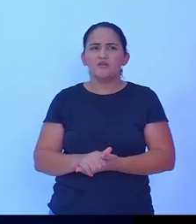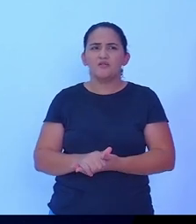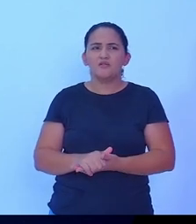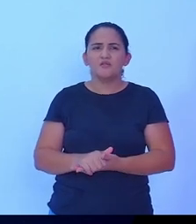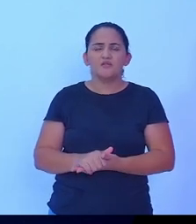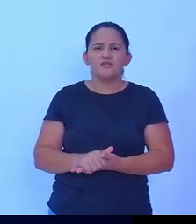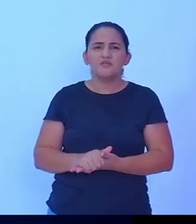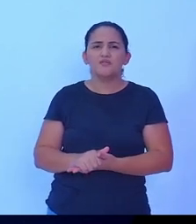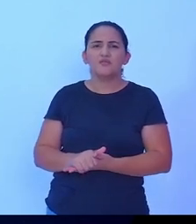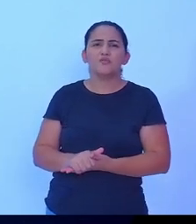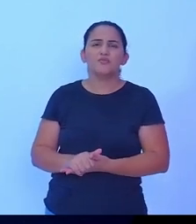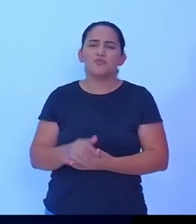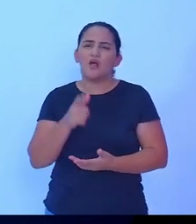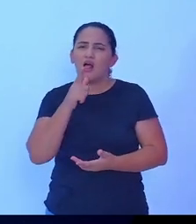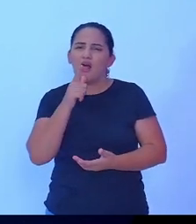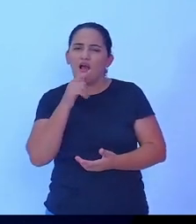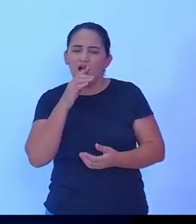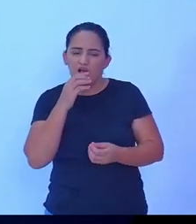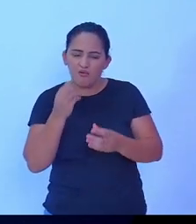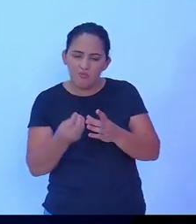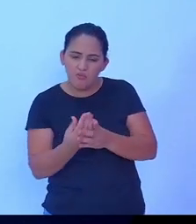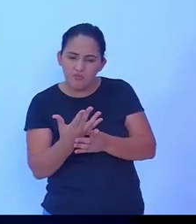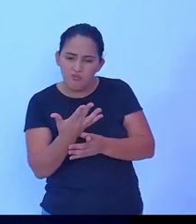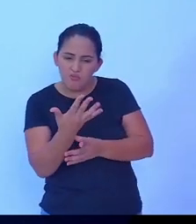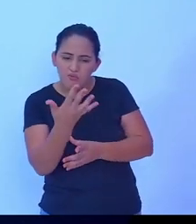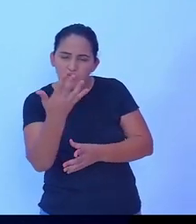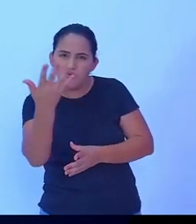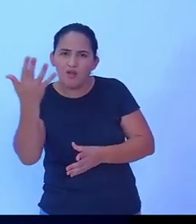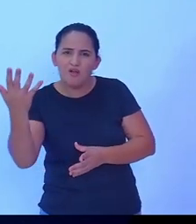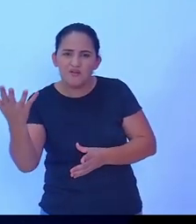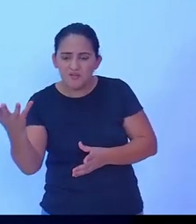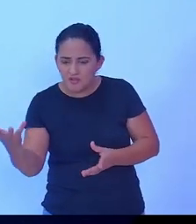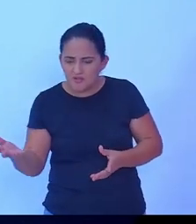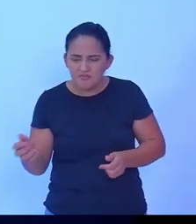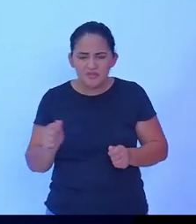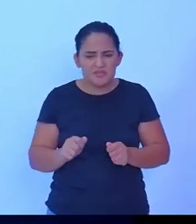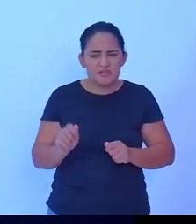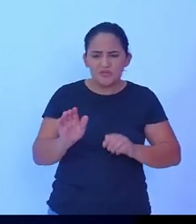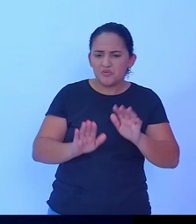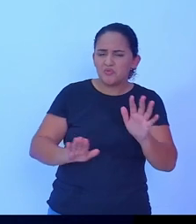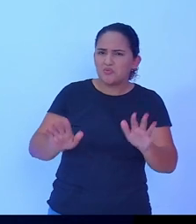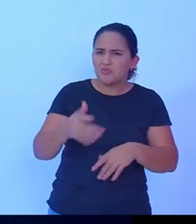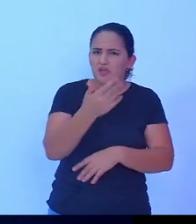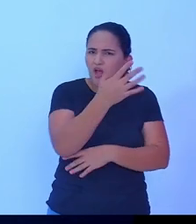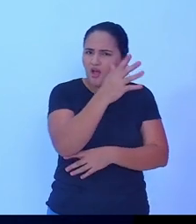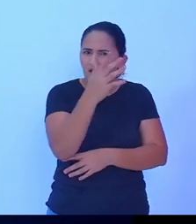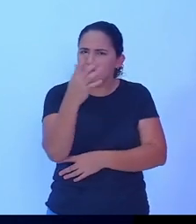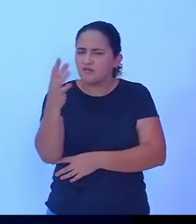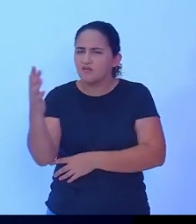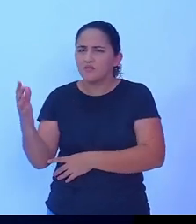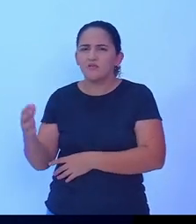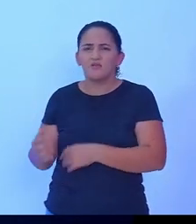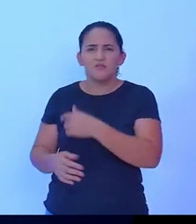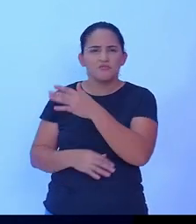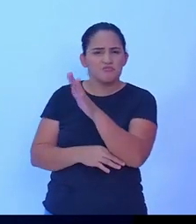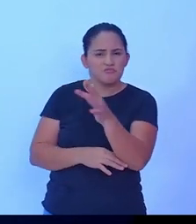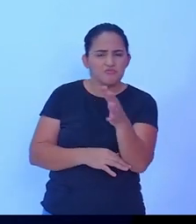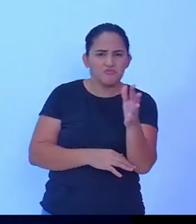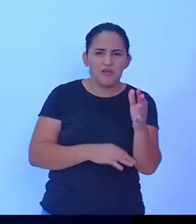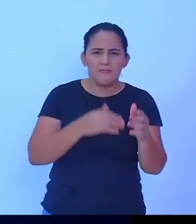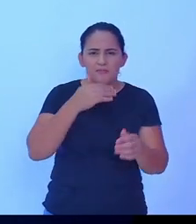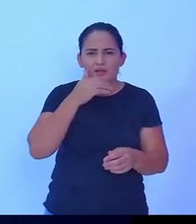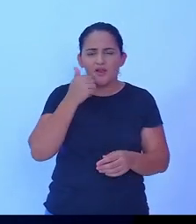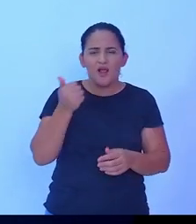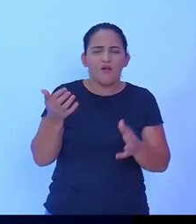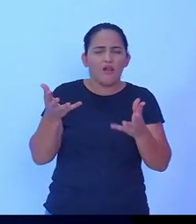precisa de mobilizar o meio ambiente para que realmente a gente melhore a